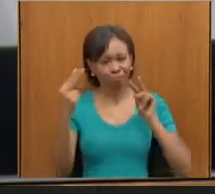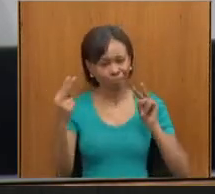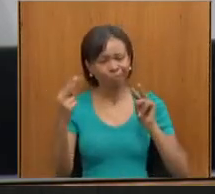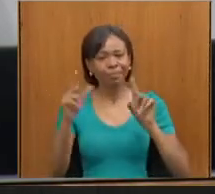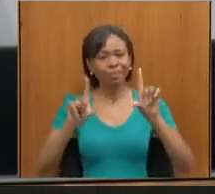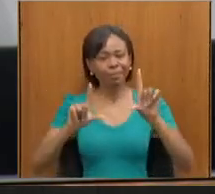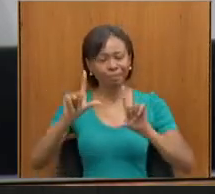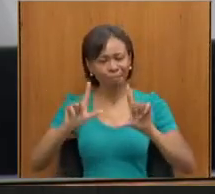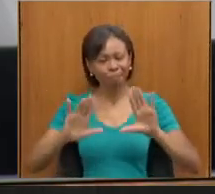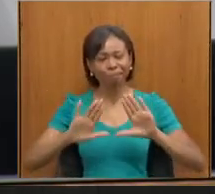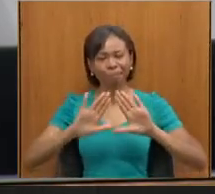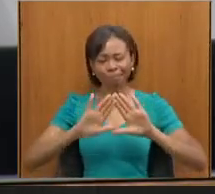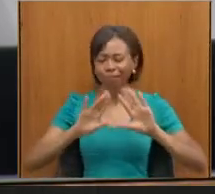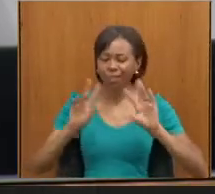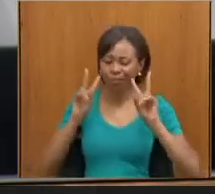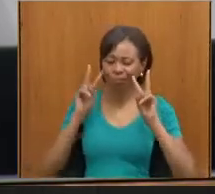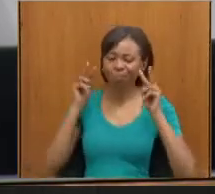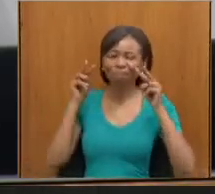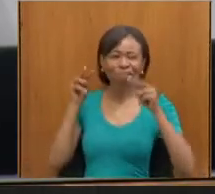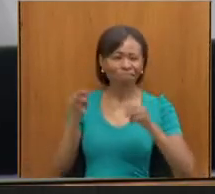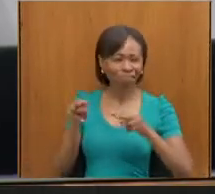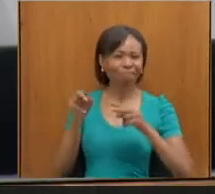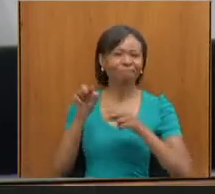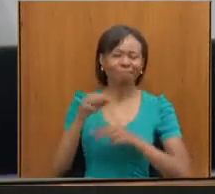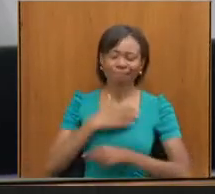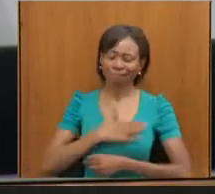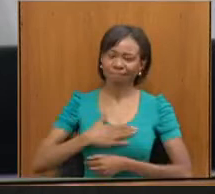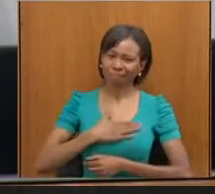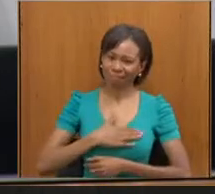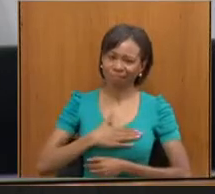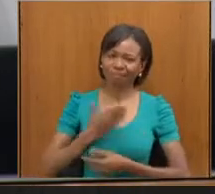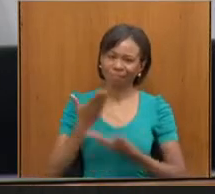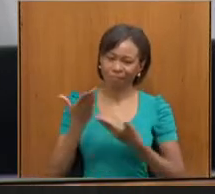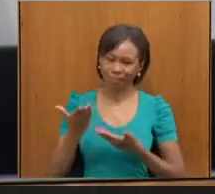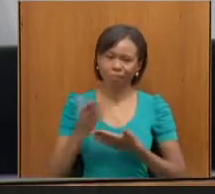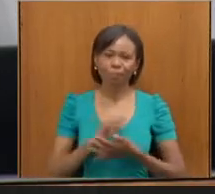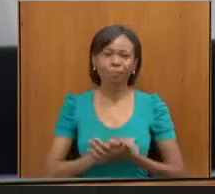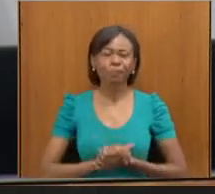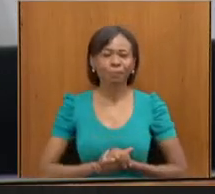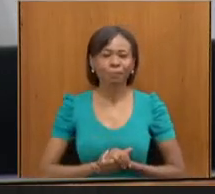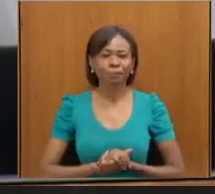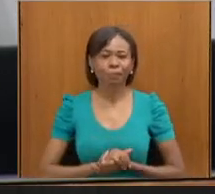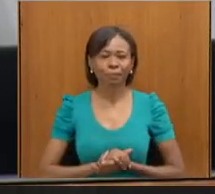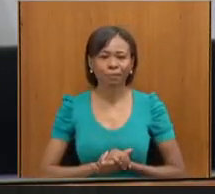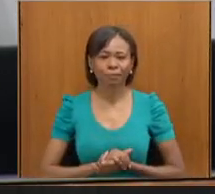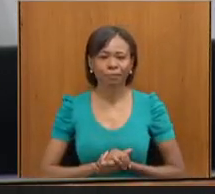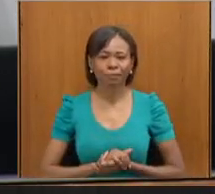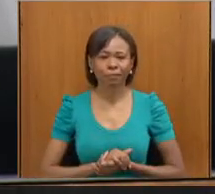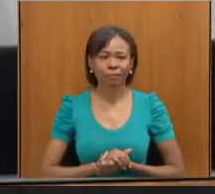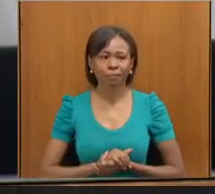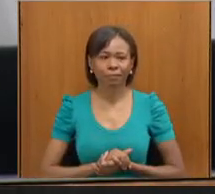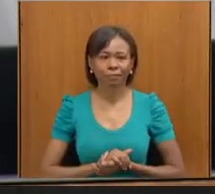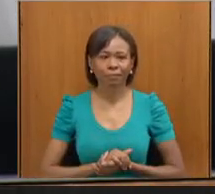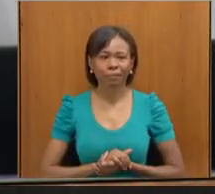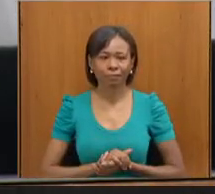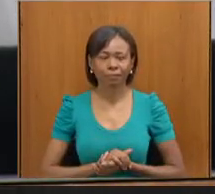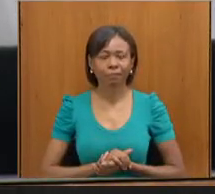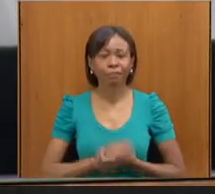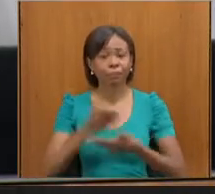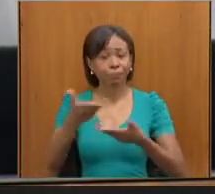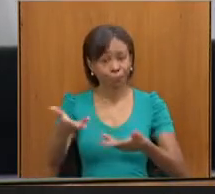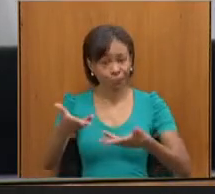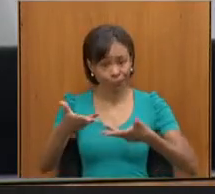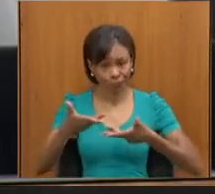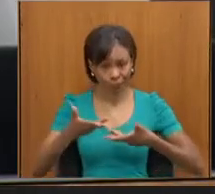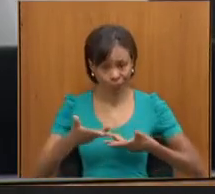Assembleia, também estão satisfeitos de ver aqui um grande atleta como você. Então, quero aqui convidar